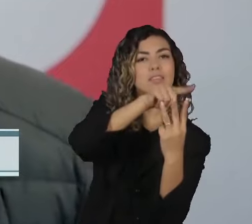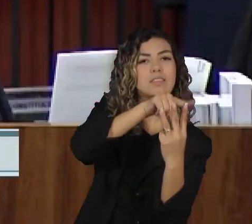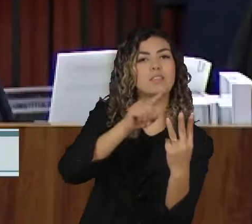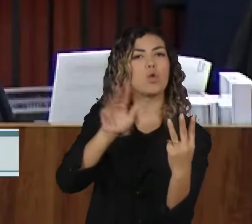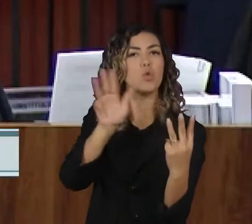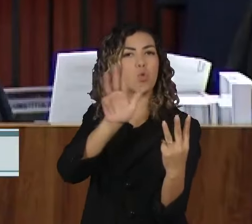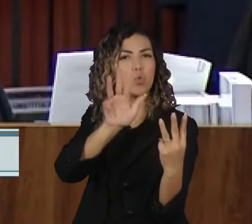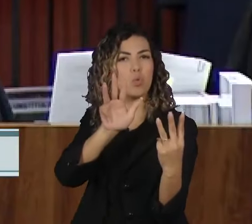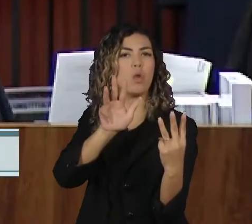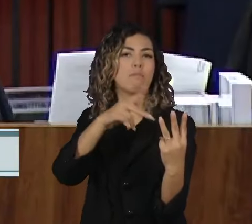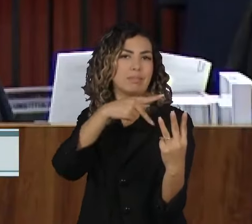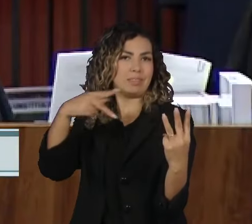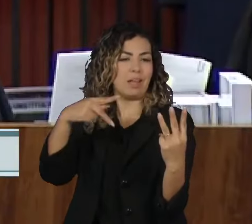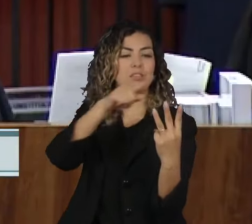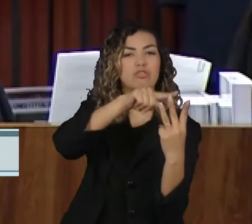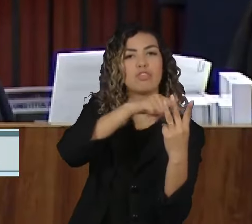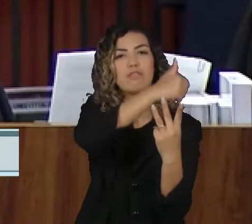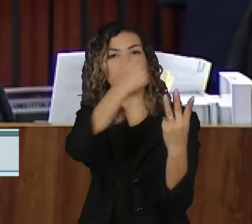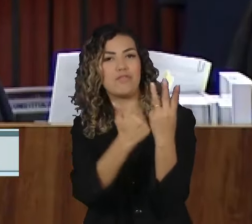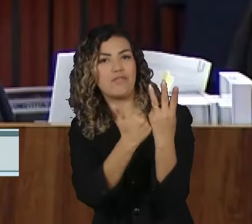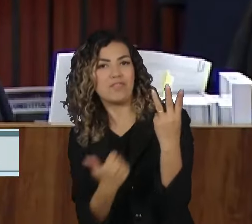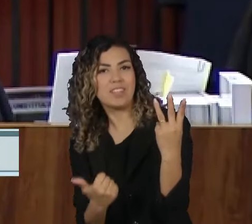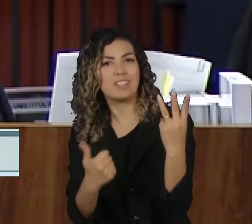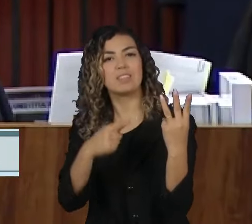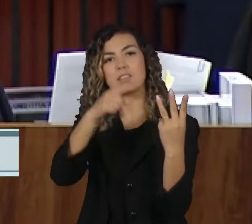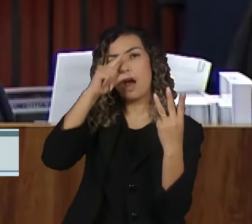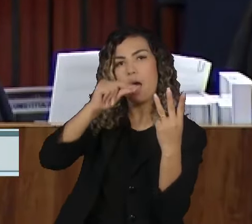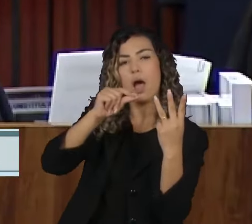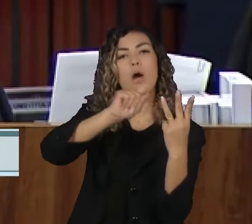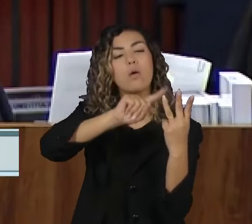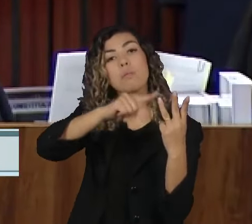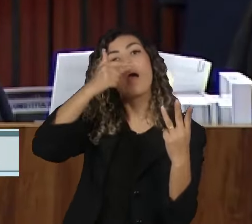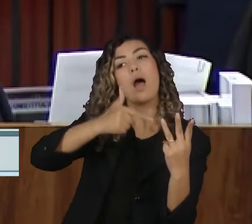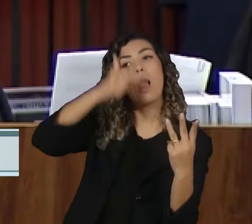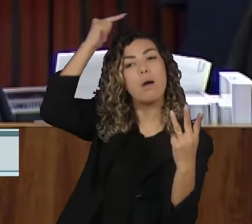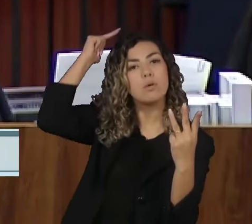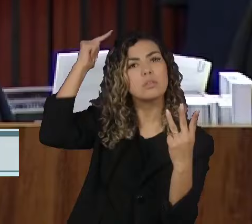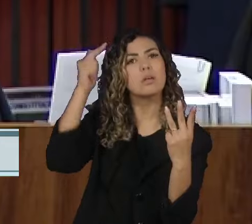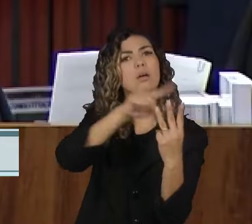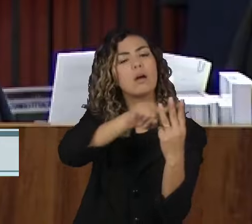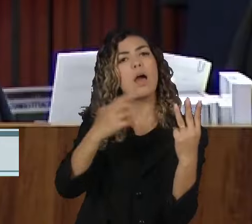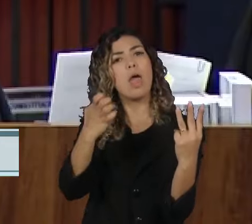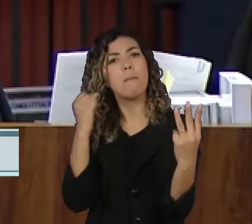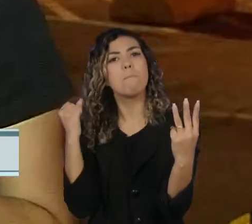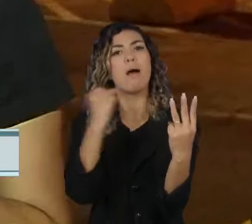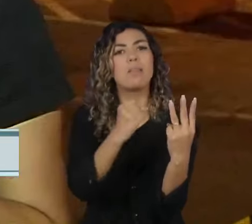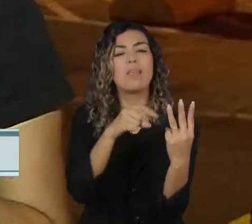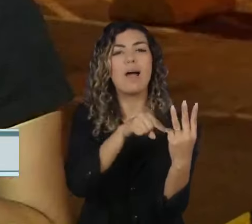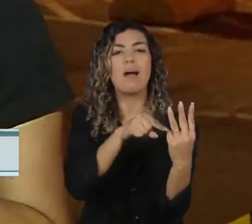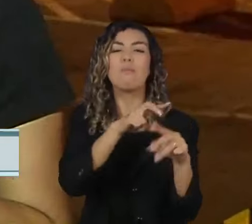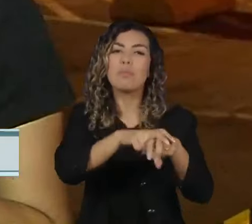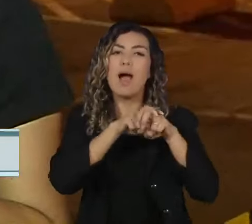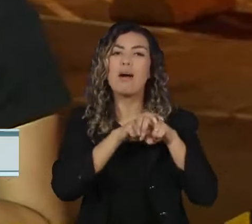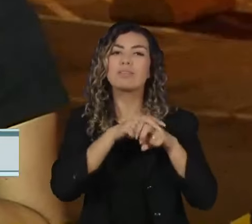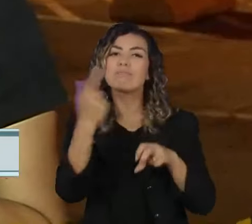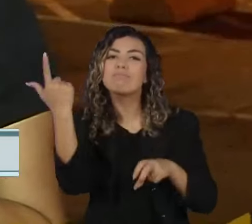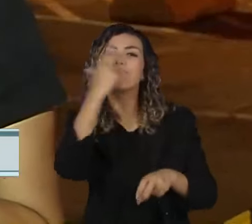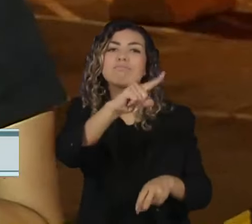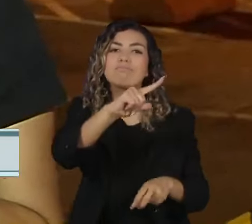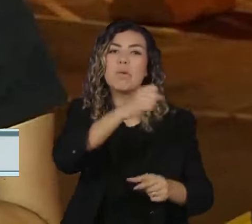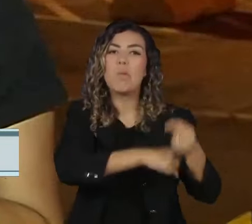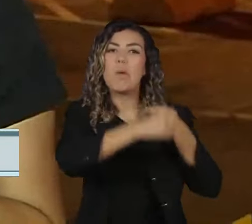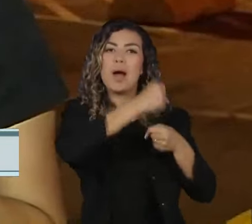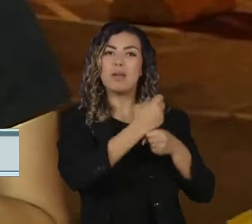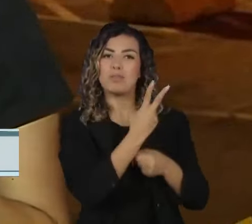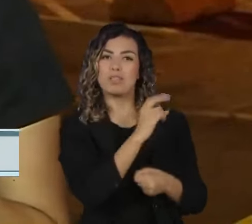Alckmin e o ministro do STF, Alexandre de Moraes, após as eleições de 2022. A Polícia Federal pediu